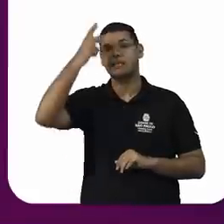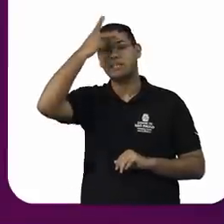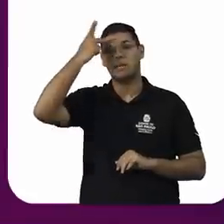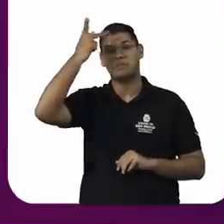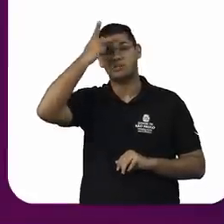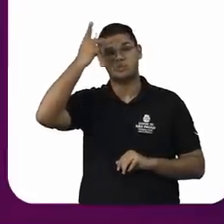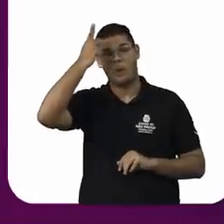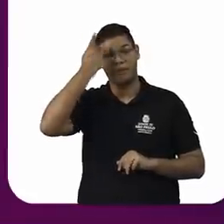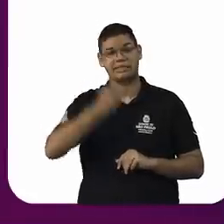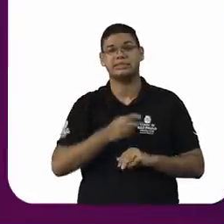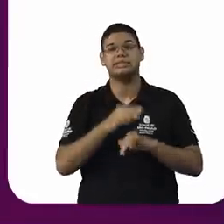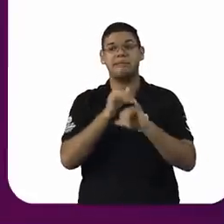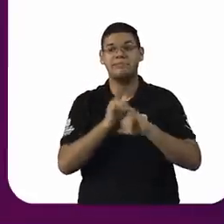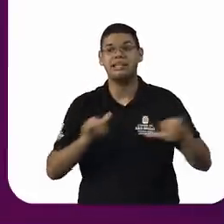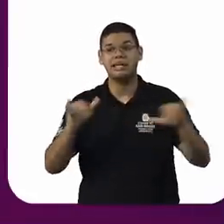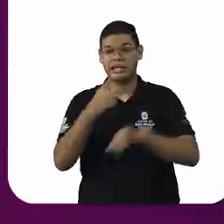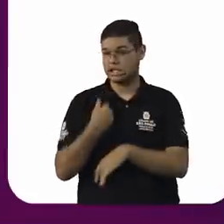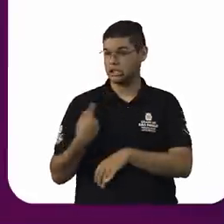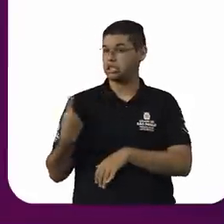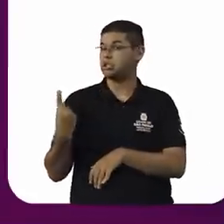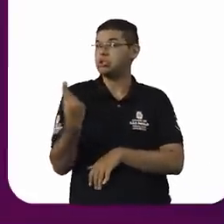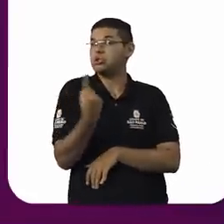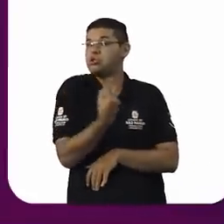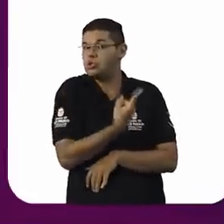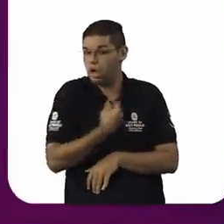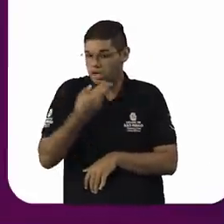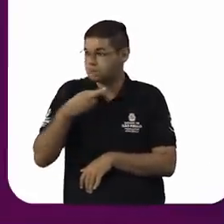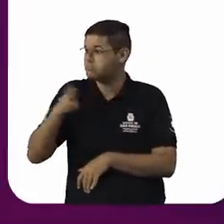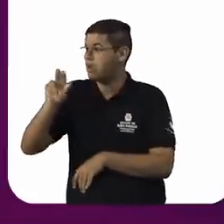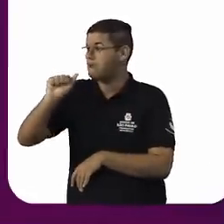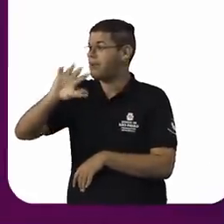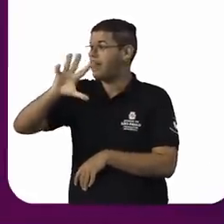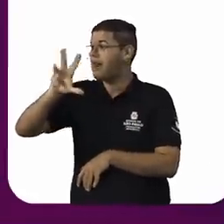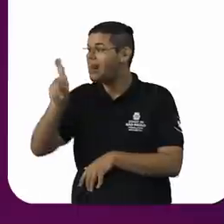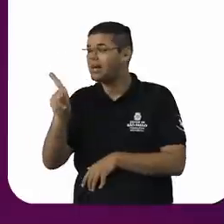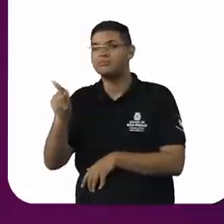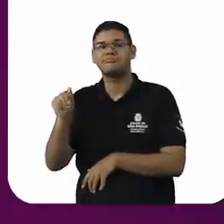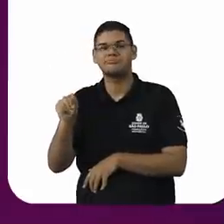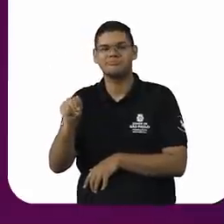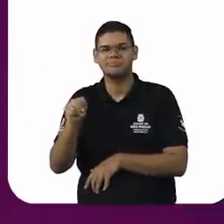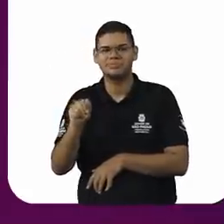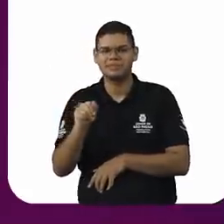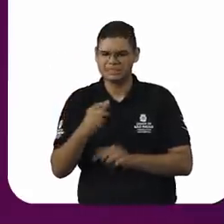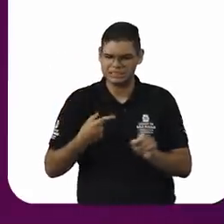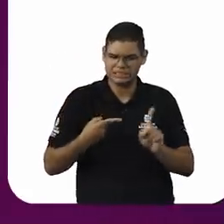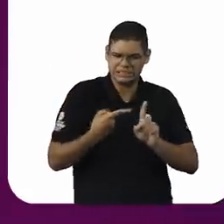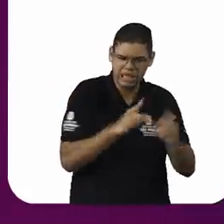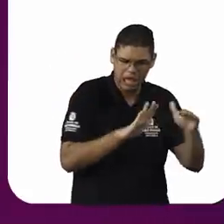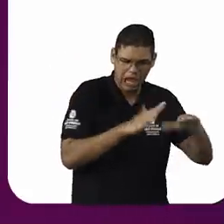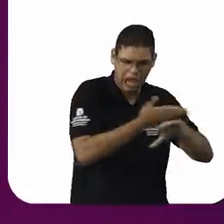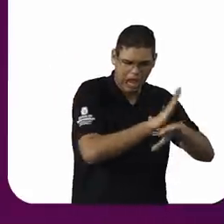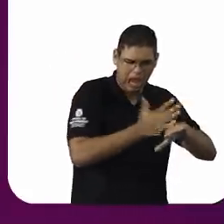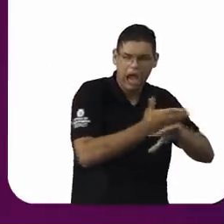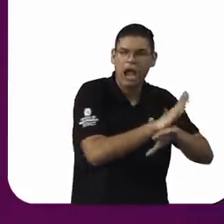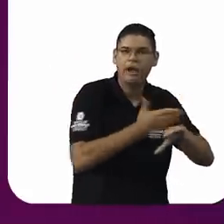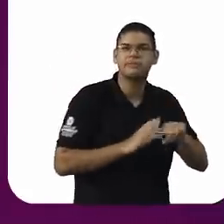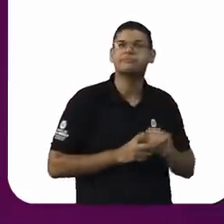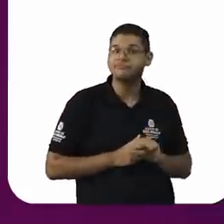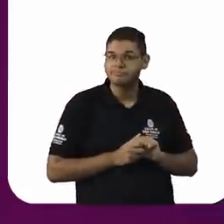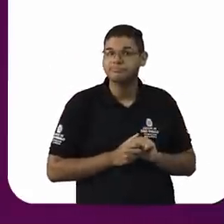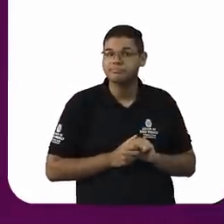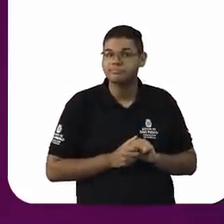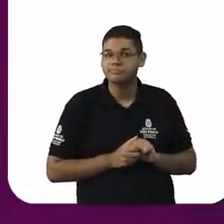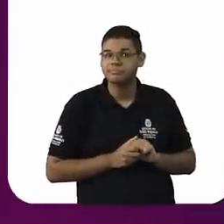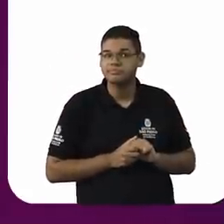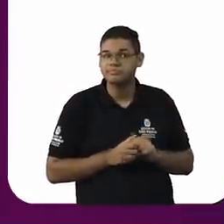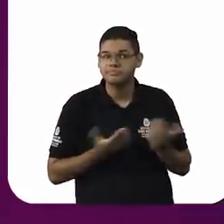estamos causando desconforto, mas a outra que é 70%, nós somos 10%, e os 10% é